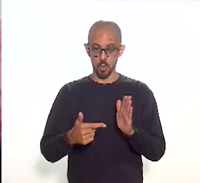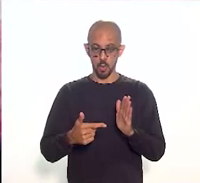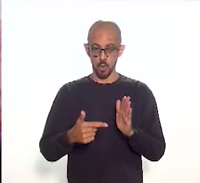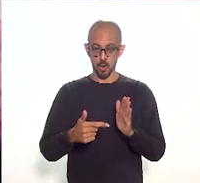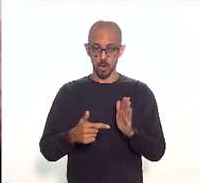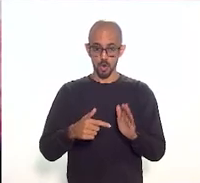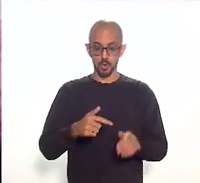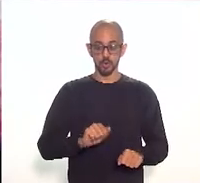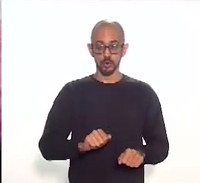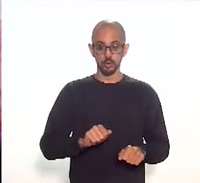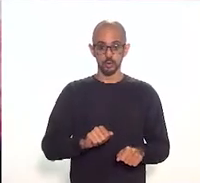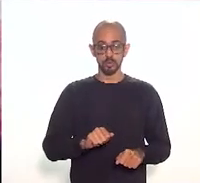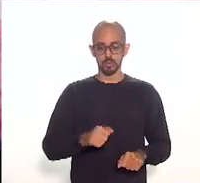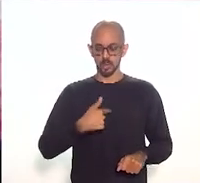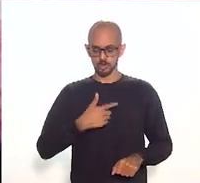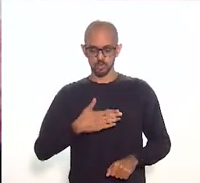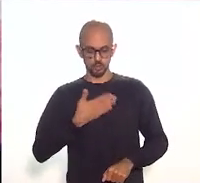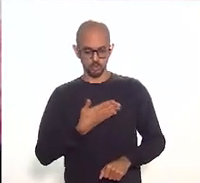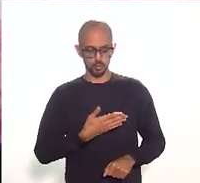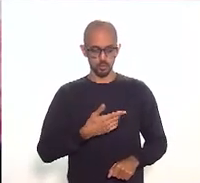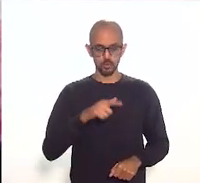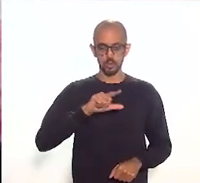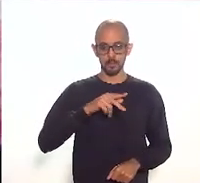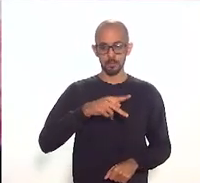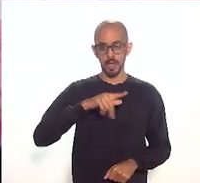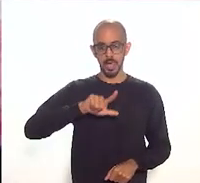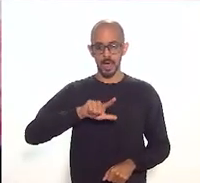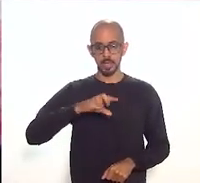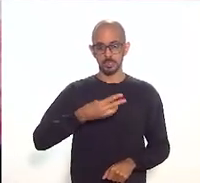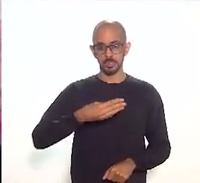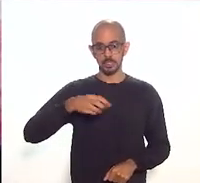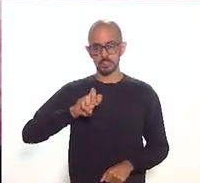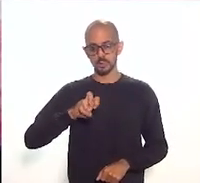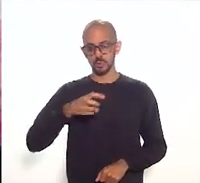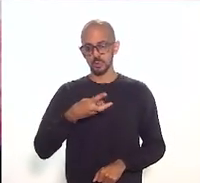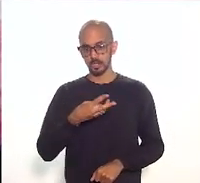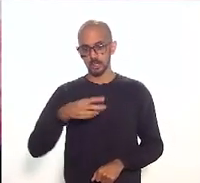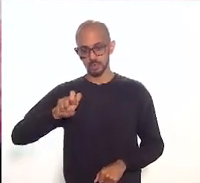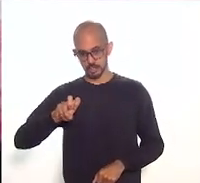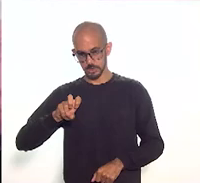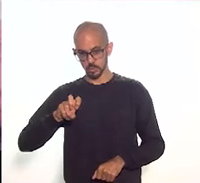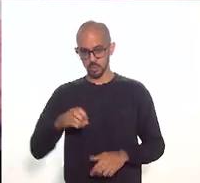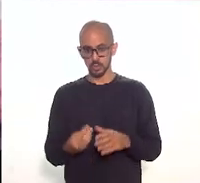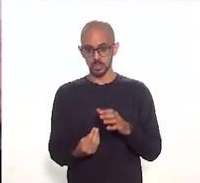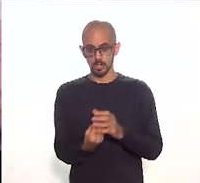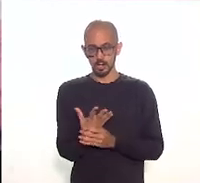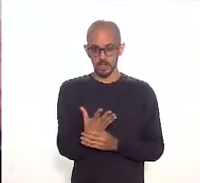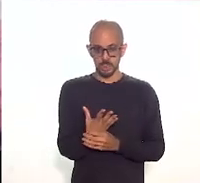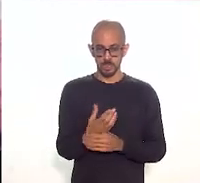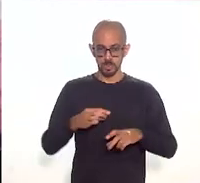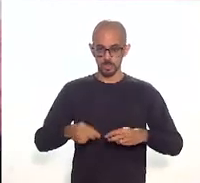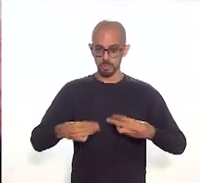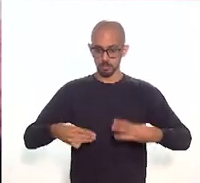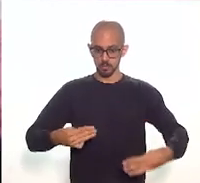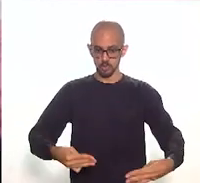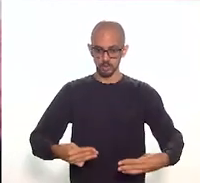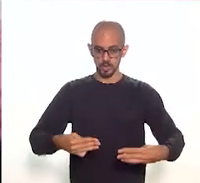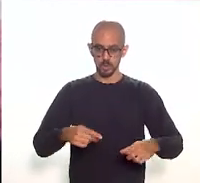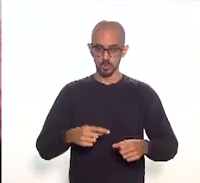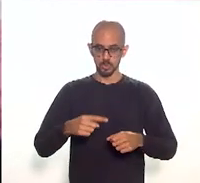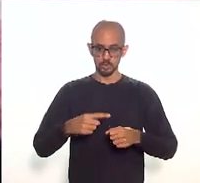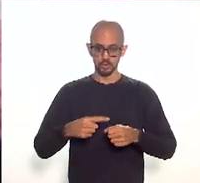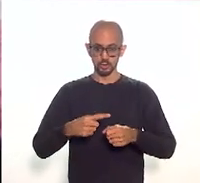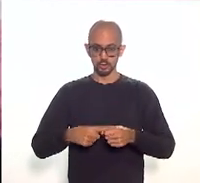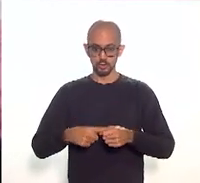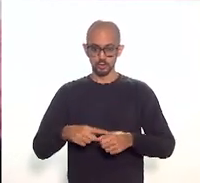3535-2021, que dispõe sobre a criação do Museu de Arquitetura Urbana do Capete, englobando o percurso nos bairros